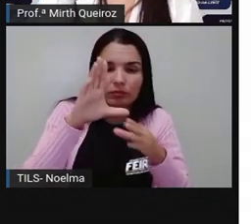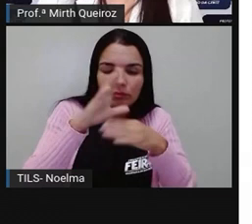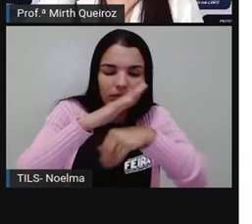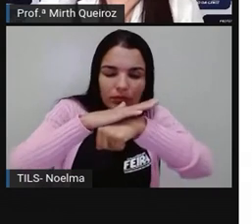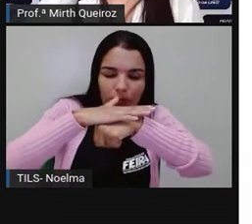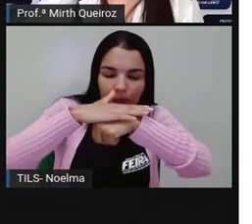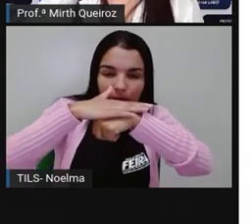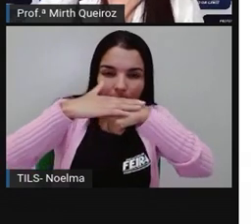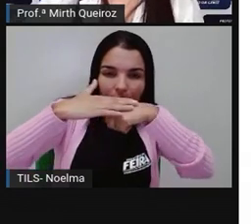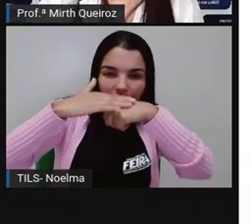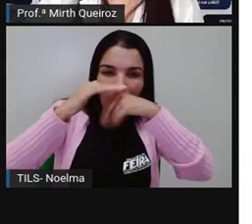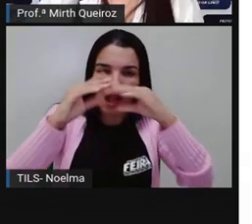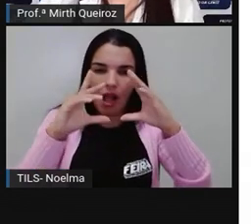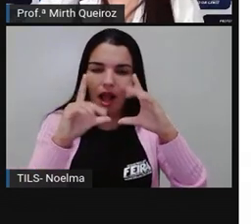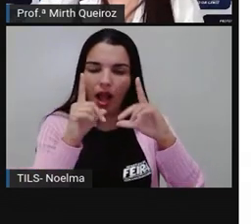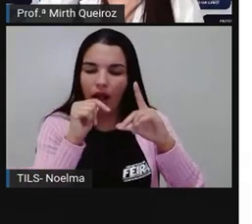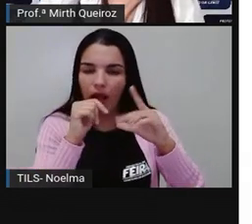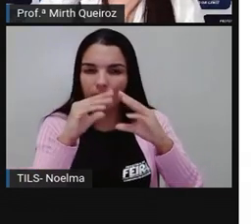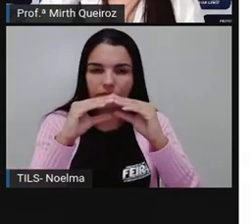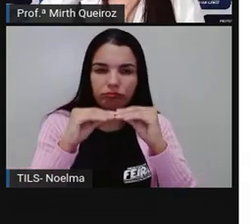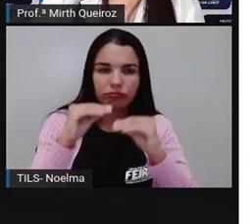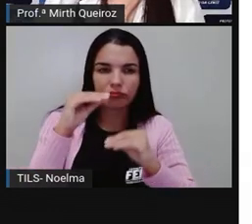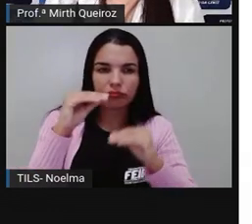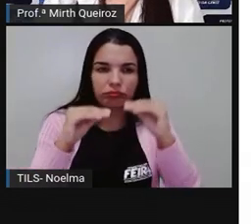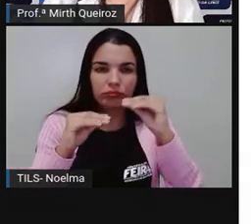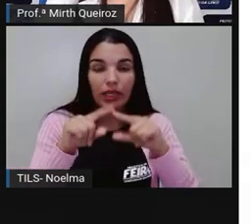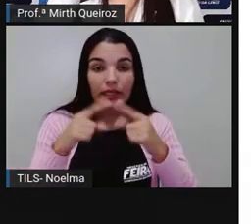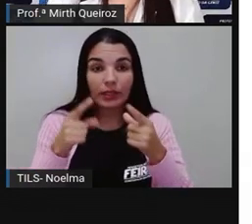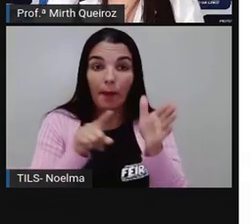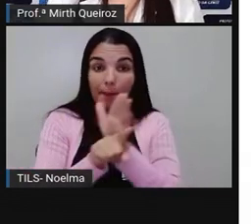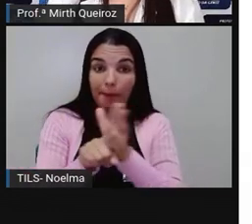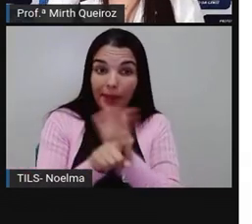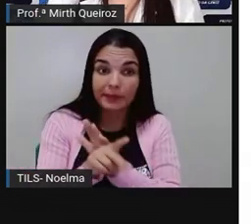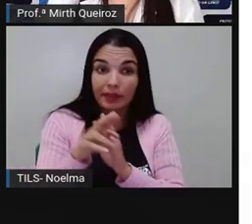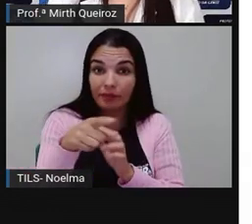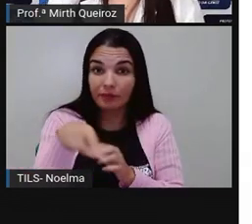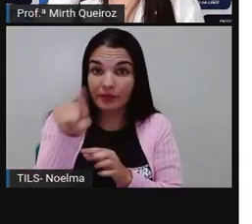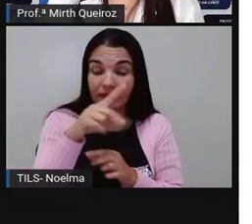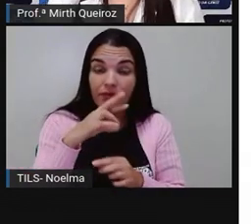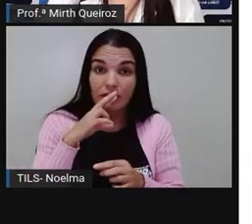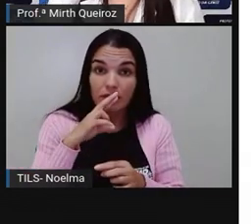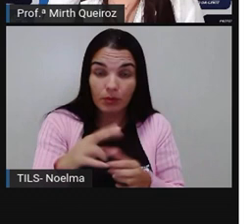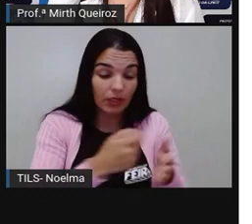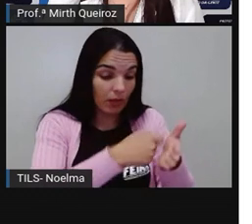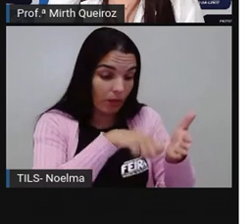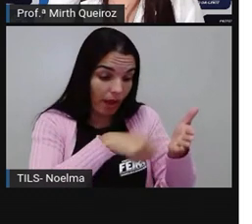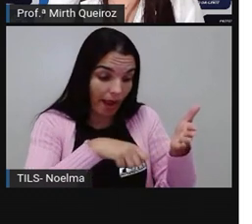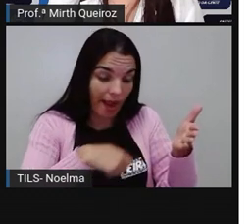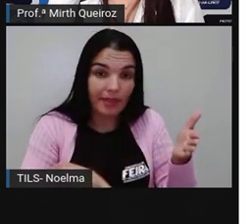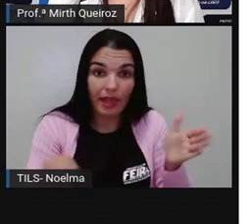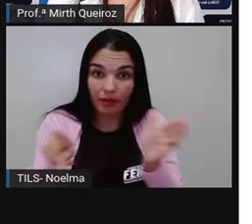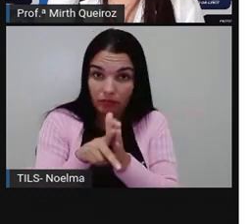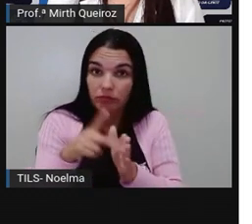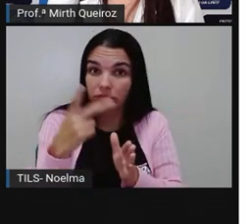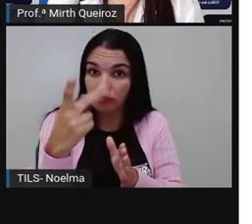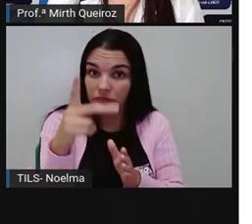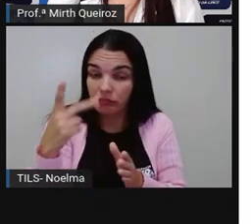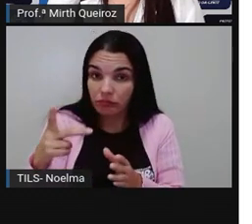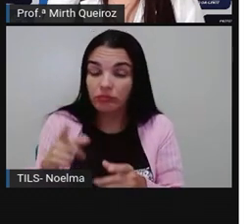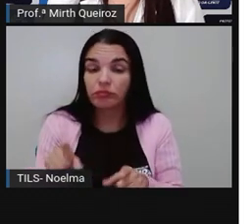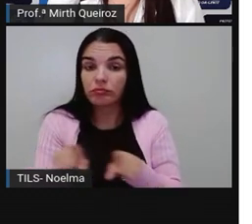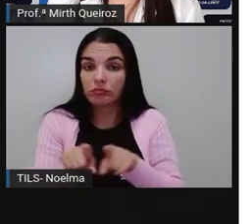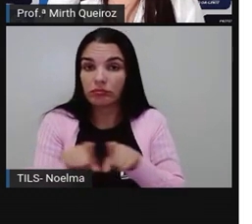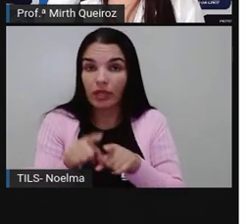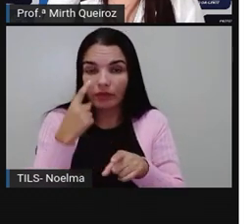sofresse Esse tipo de variação? Essas perguntas aí Vocês vão responder aí No caderno de vocês Conforme vocês